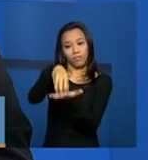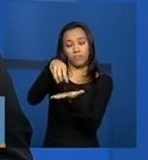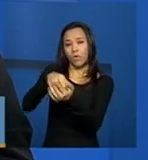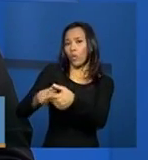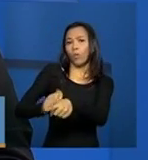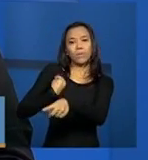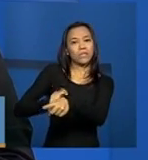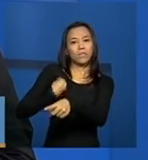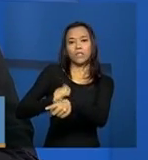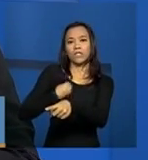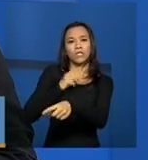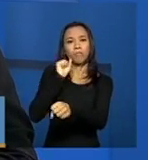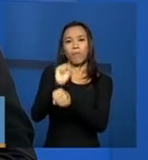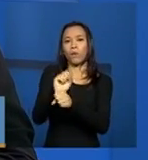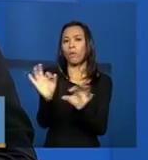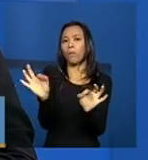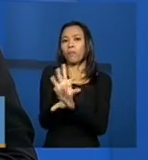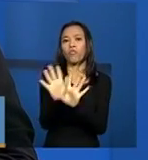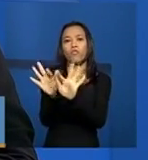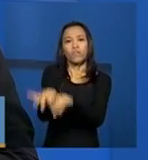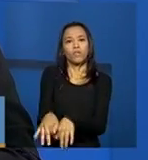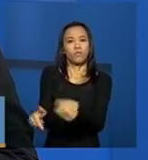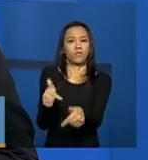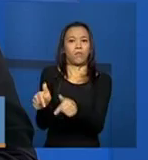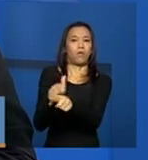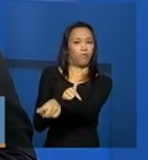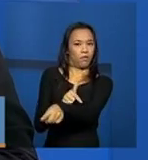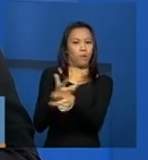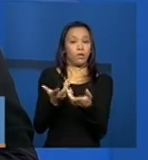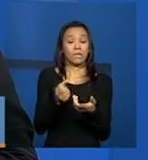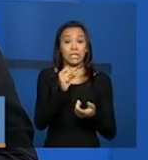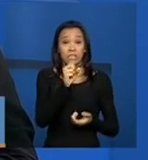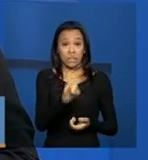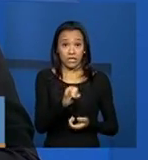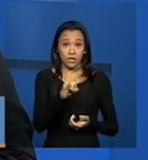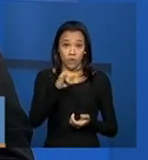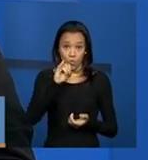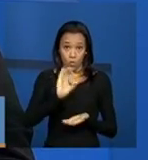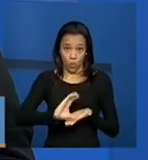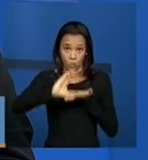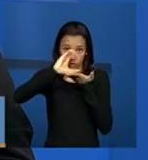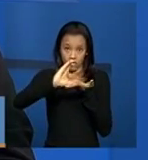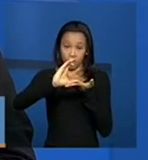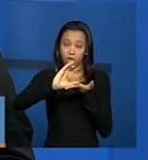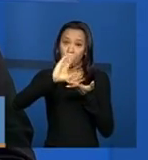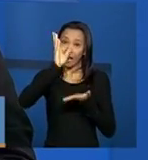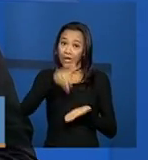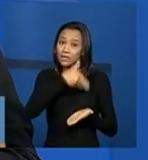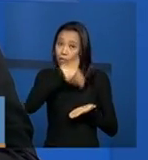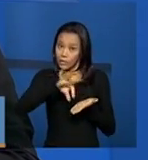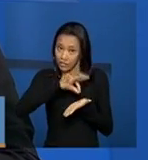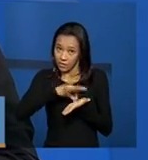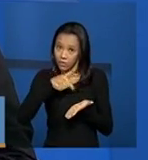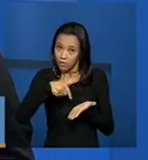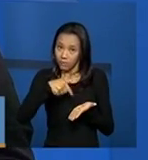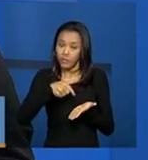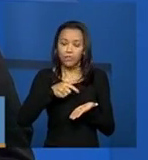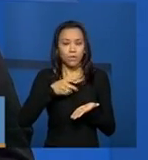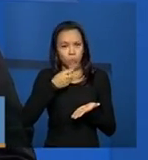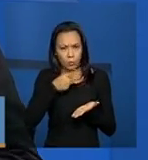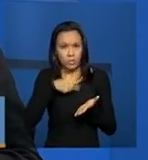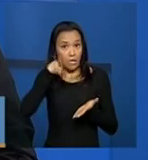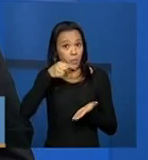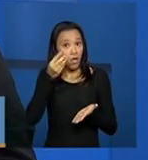mais no município, se aquela oferta não está sendo mais desenvolvida, se o Conselho cancelou essa inscrição. Aí sim, após todas essas